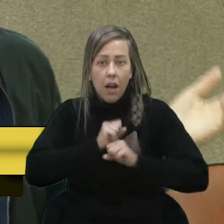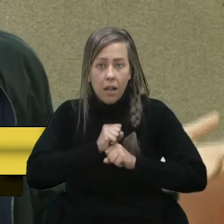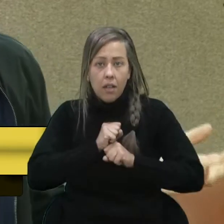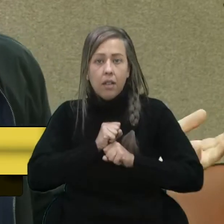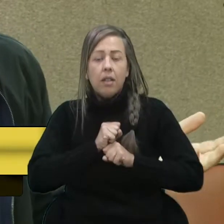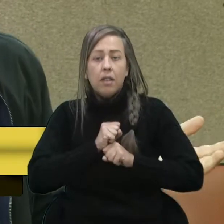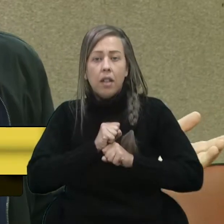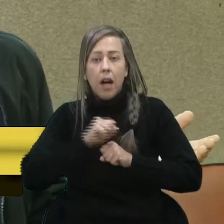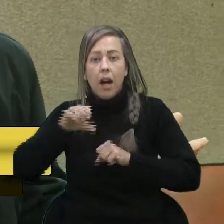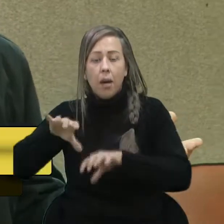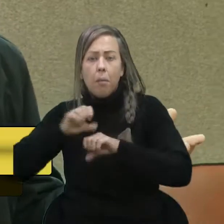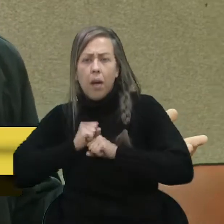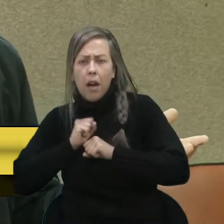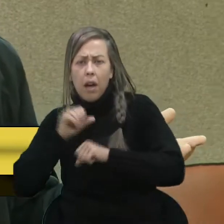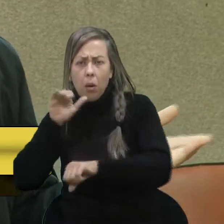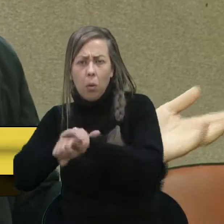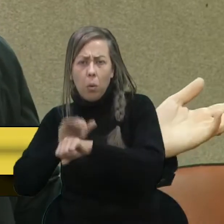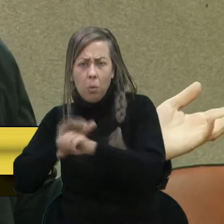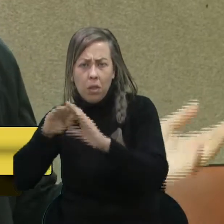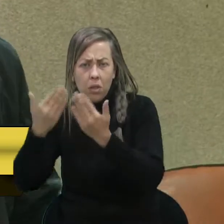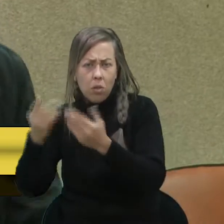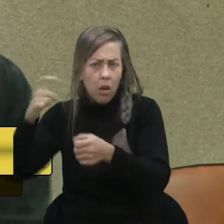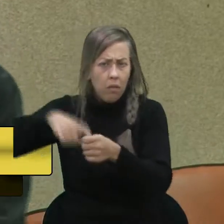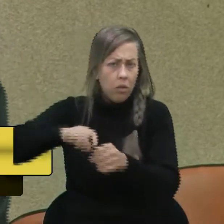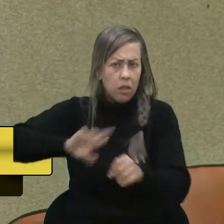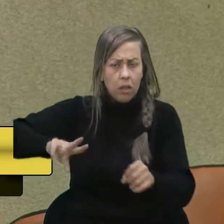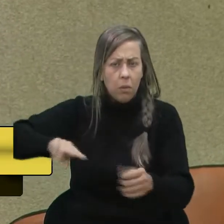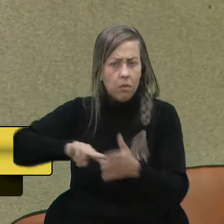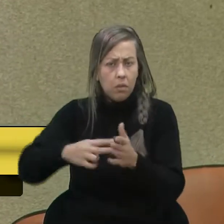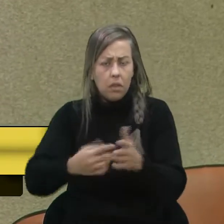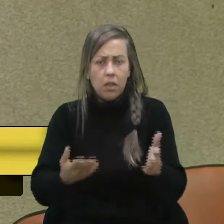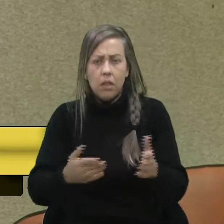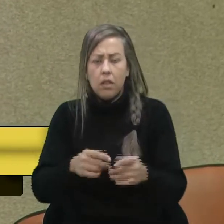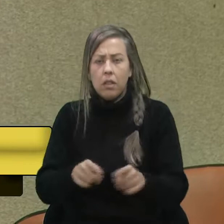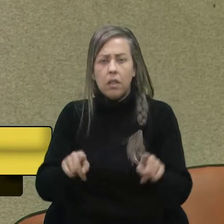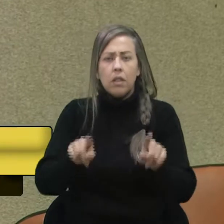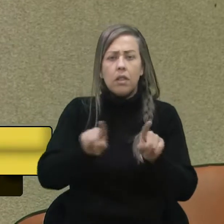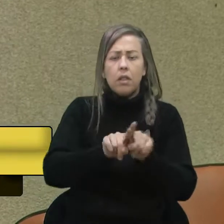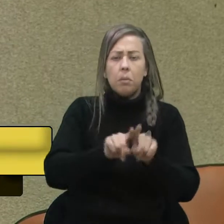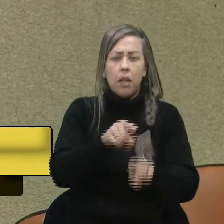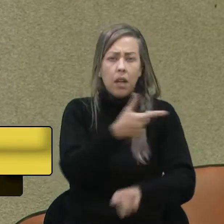Aí vamos culpar que é porque as aulas voltaram? Acho que não é por aí. Sobre vacinas,